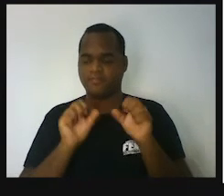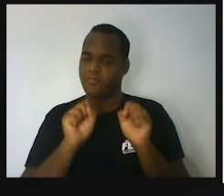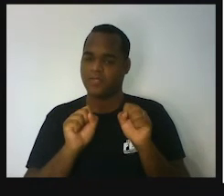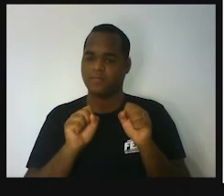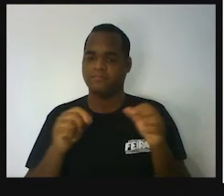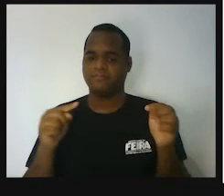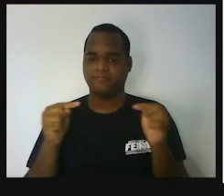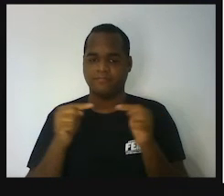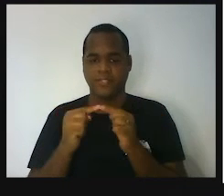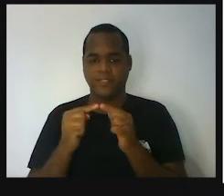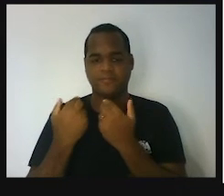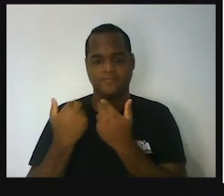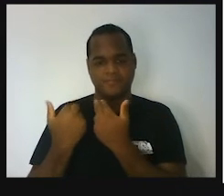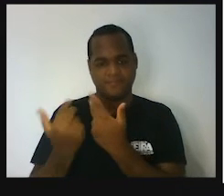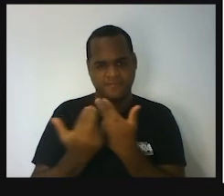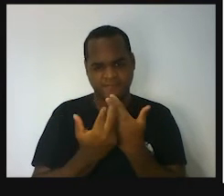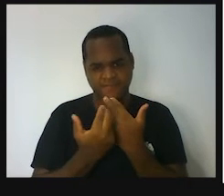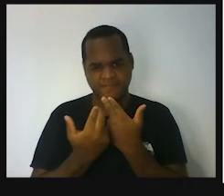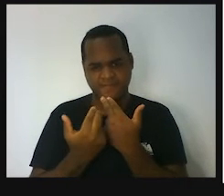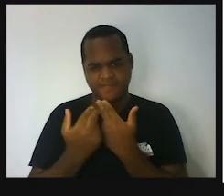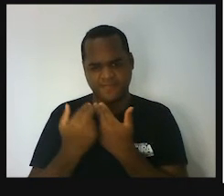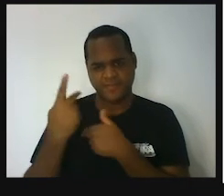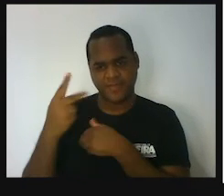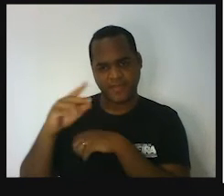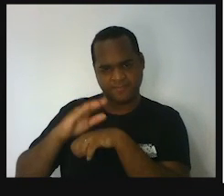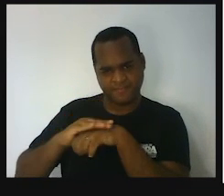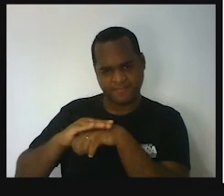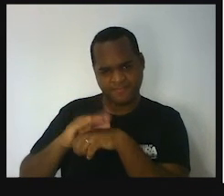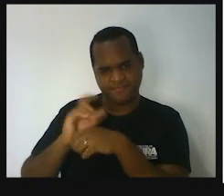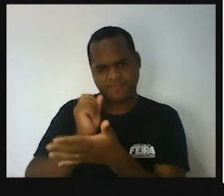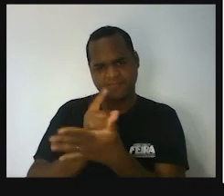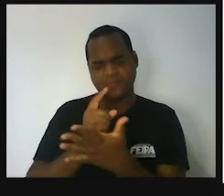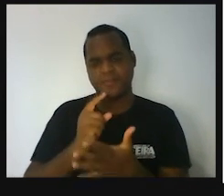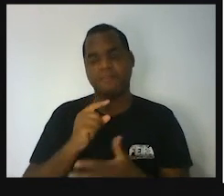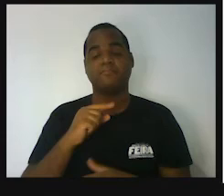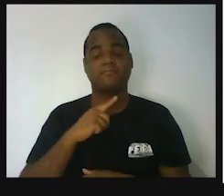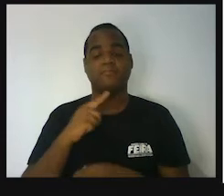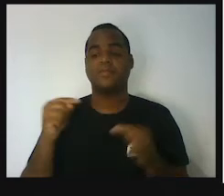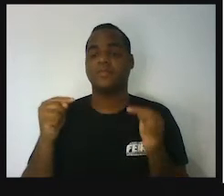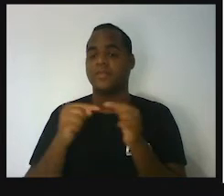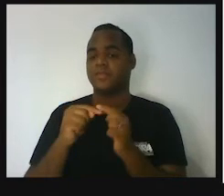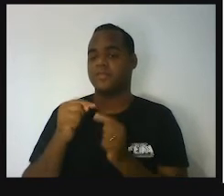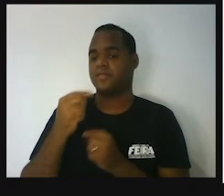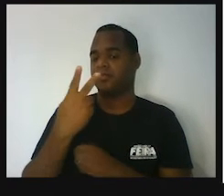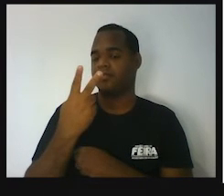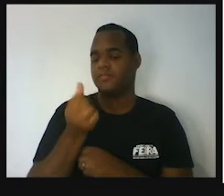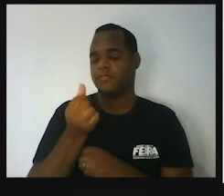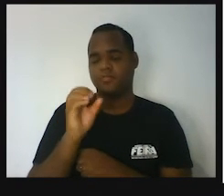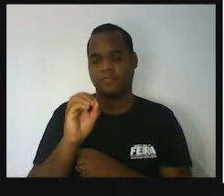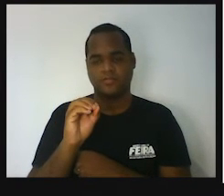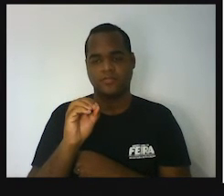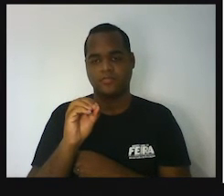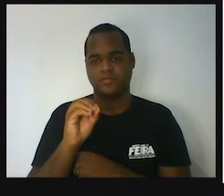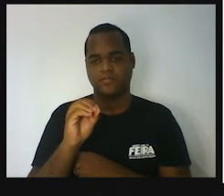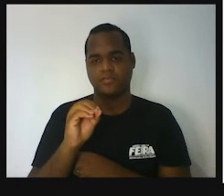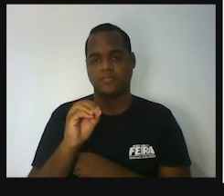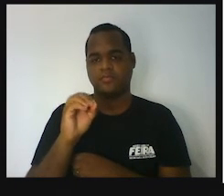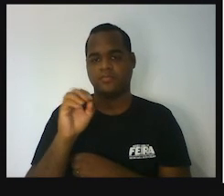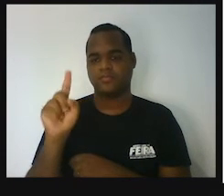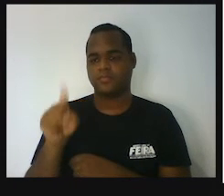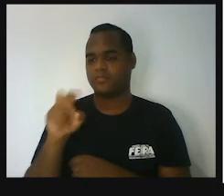ser igual ao que foi pago. E o que é foi pago? R$260,55.